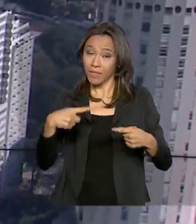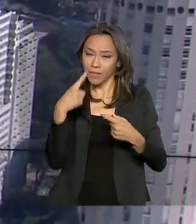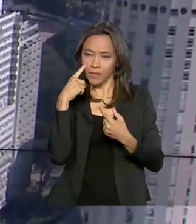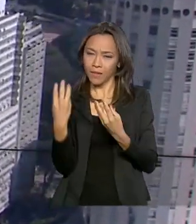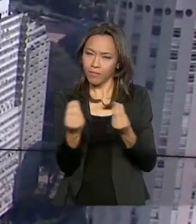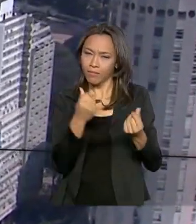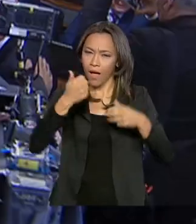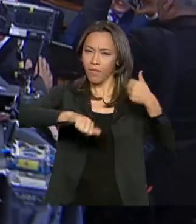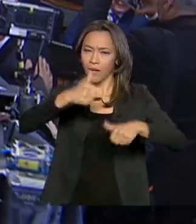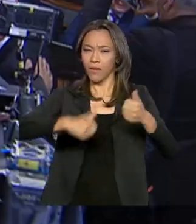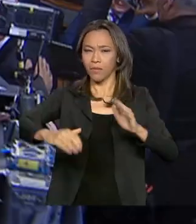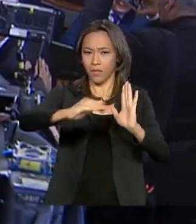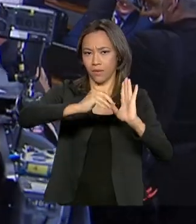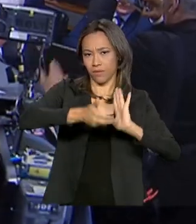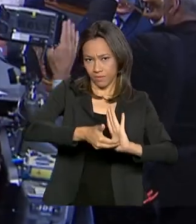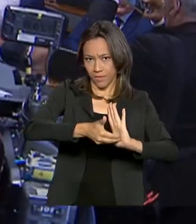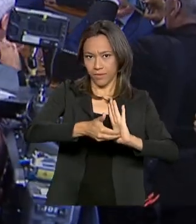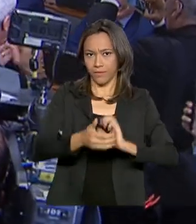Câmara.